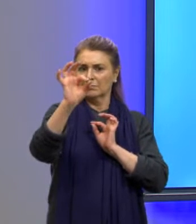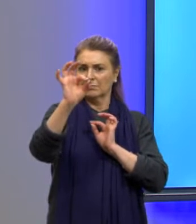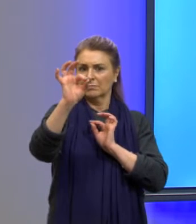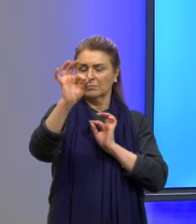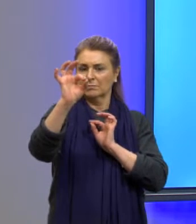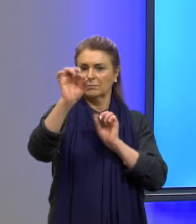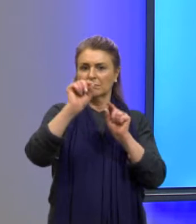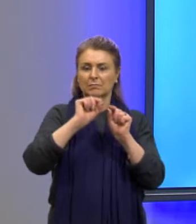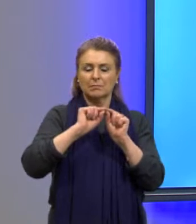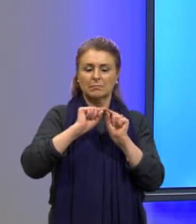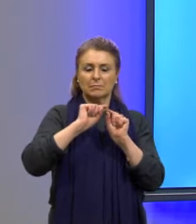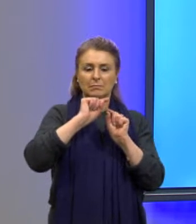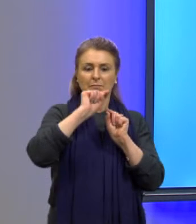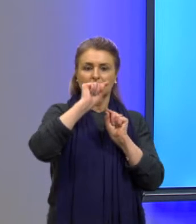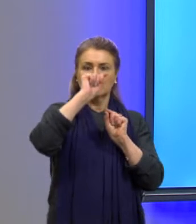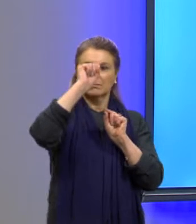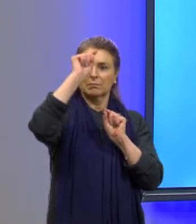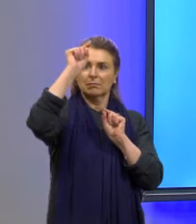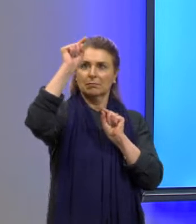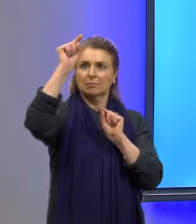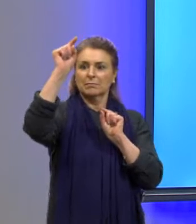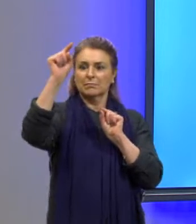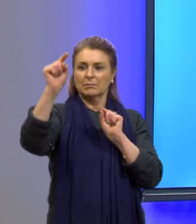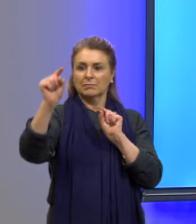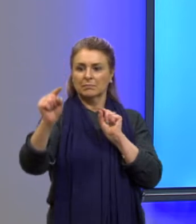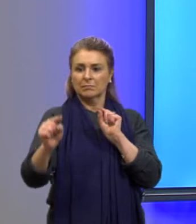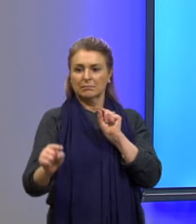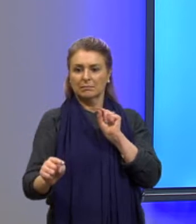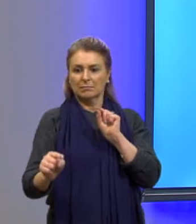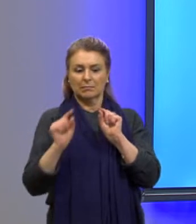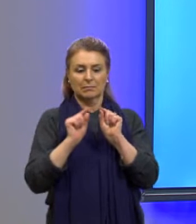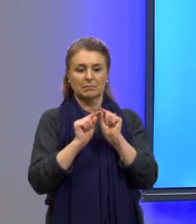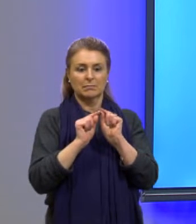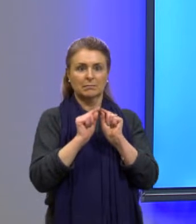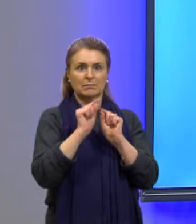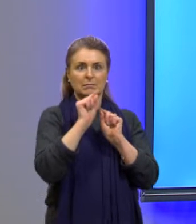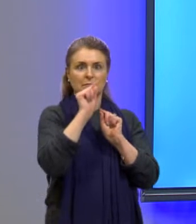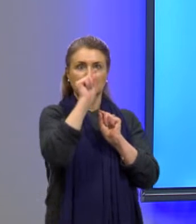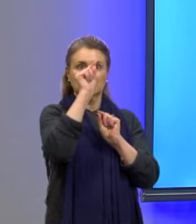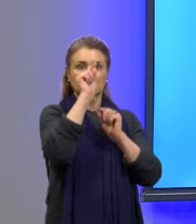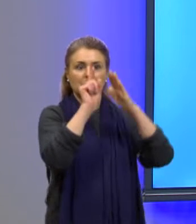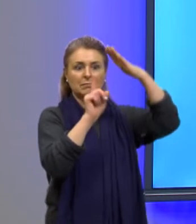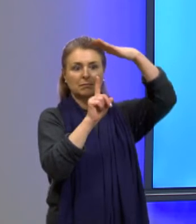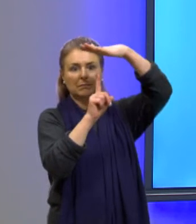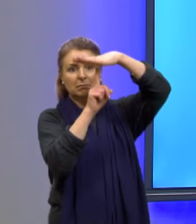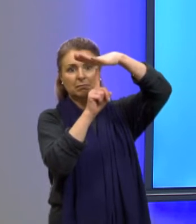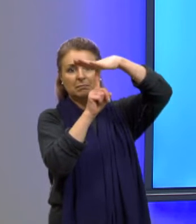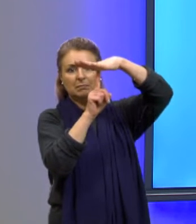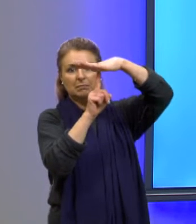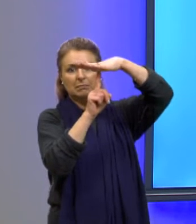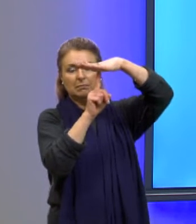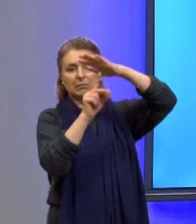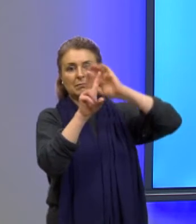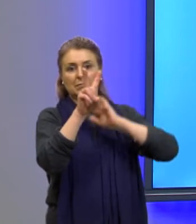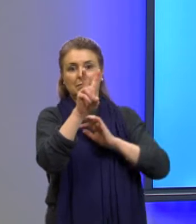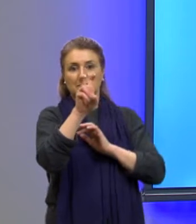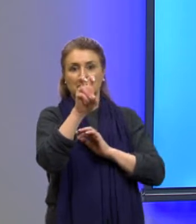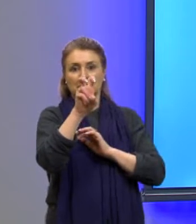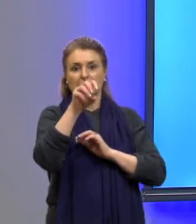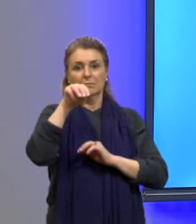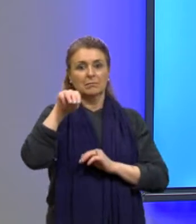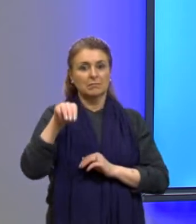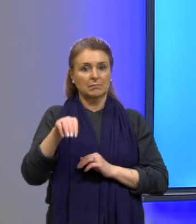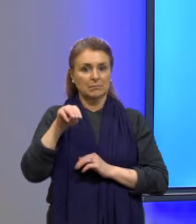parabólica e a altura máxima que ele atinge em relação ao solo é de 25 metros. Então, a gente já